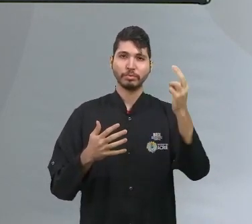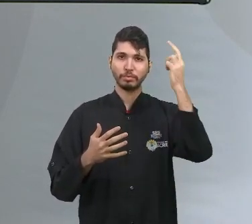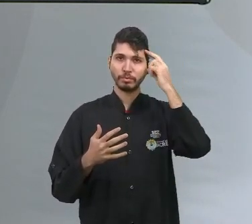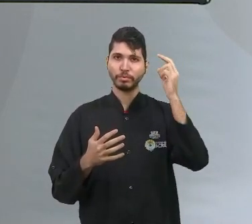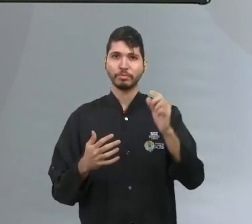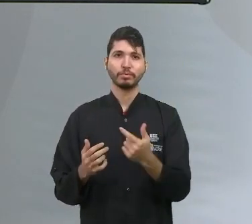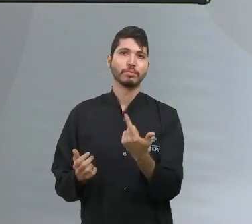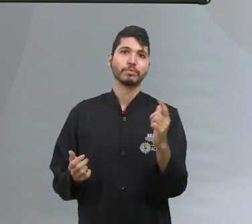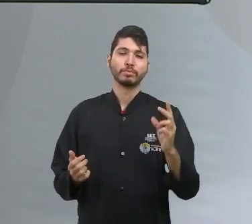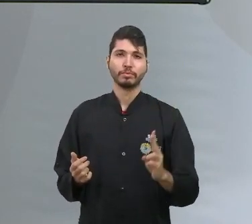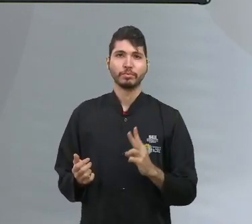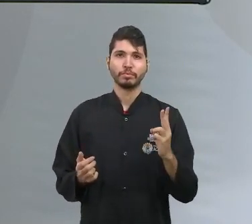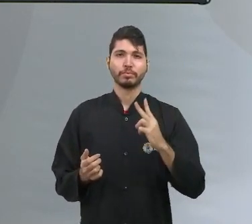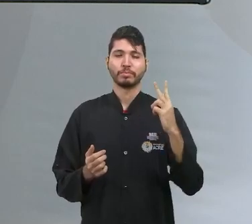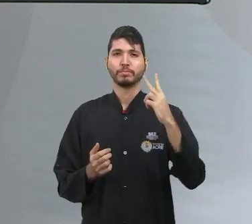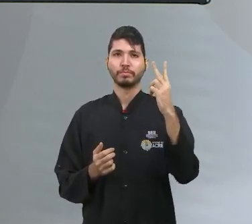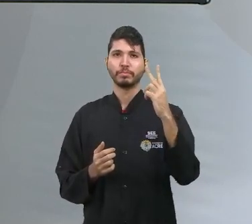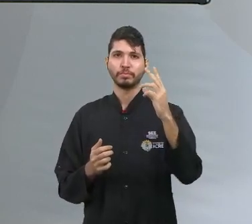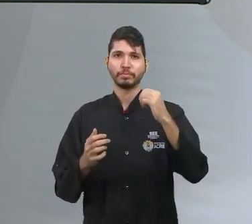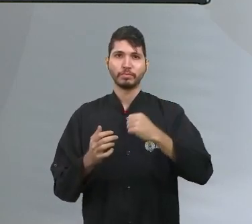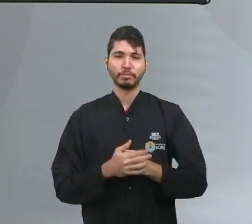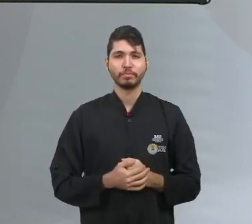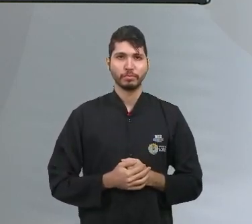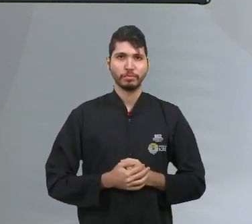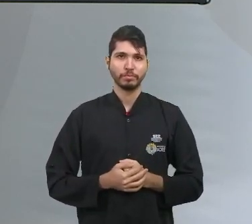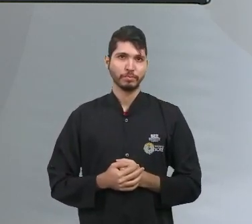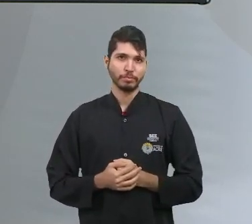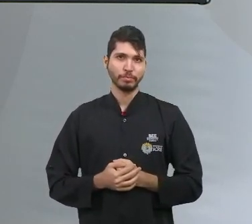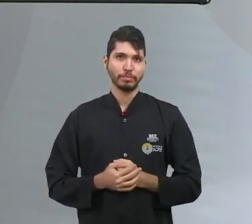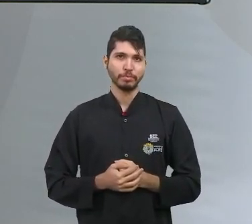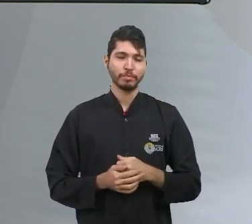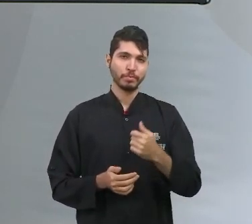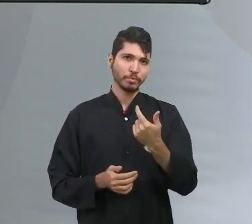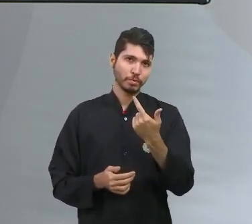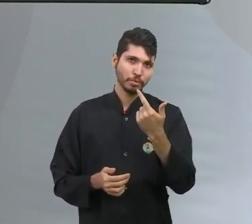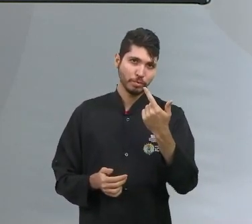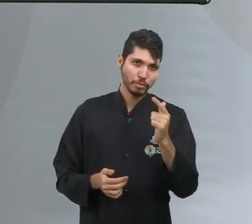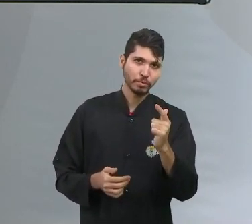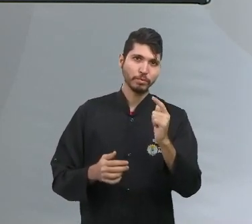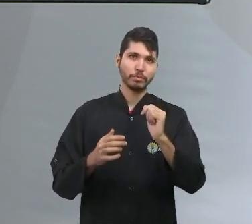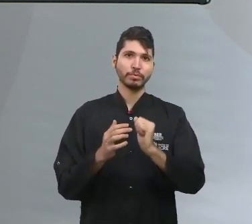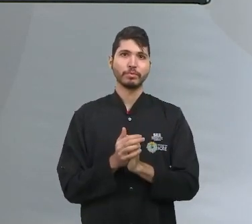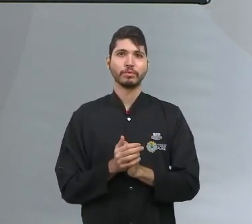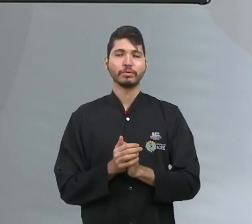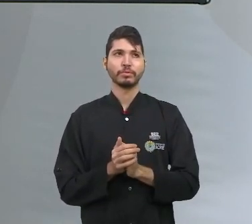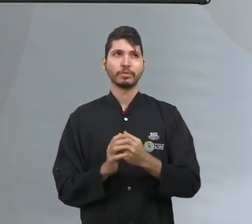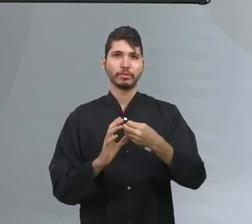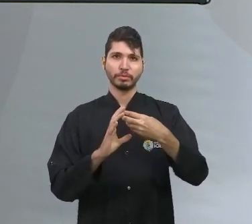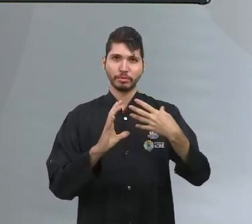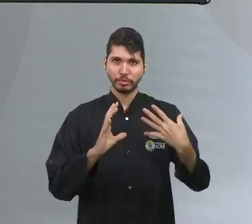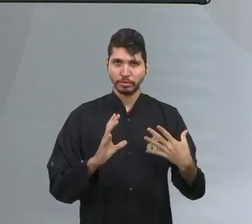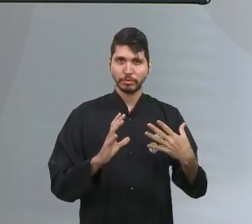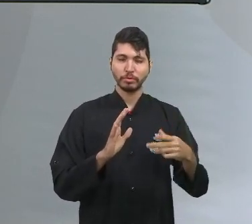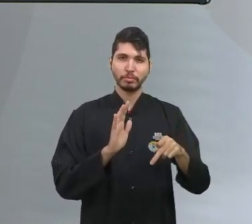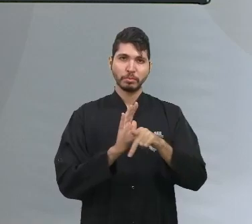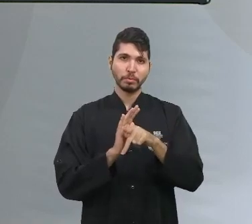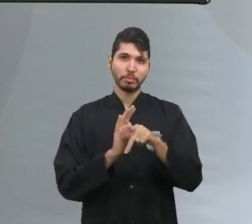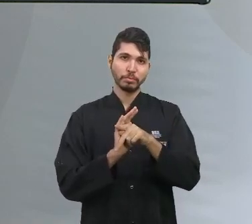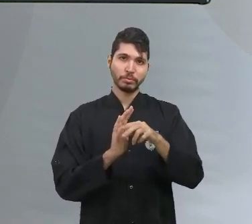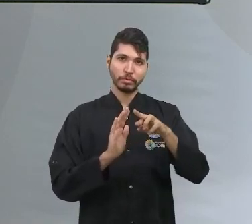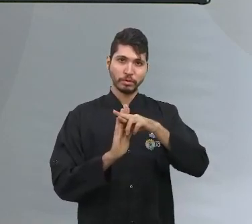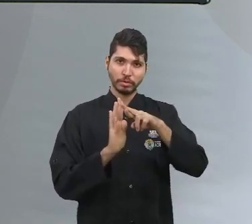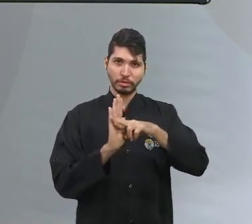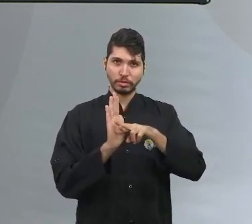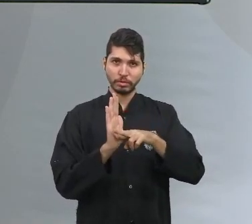como eu sempre pondero ao longo das aulas. Outros princípios, outra moral, outras regras. Em uma